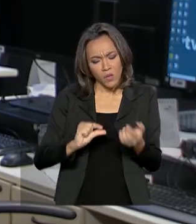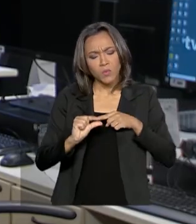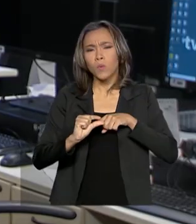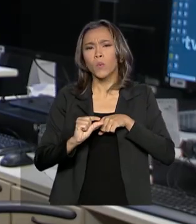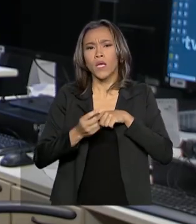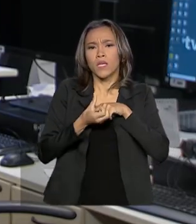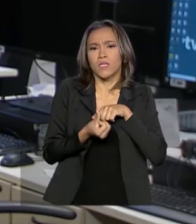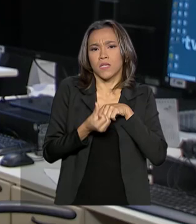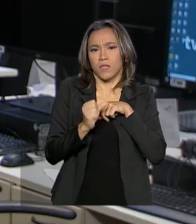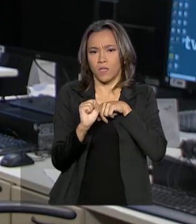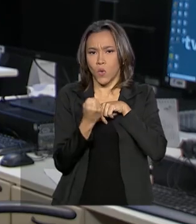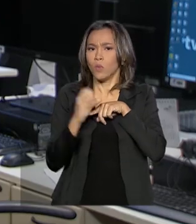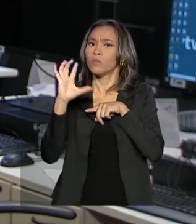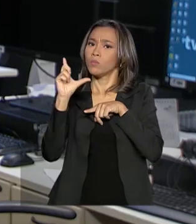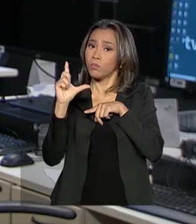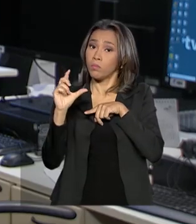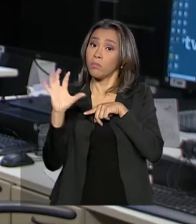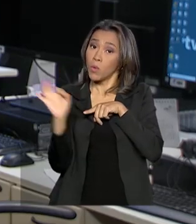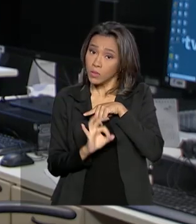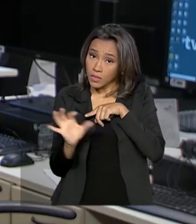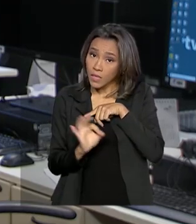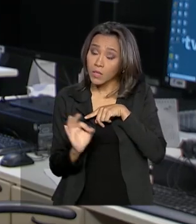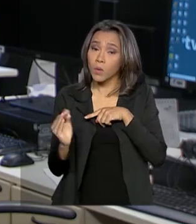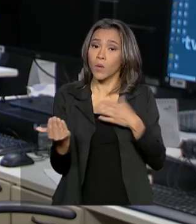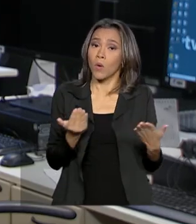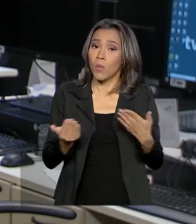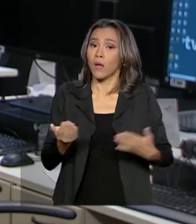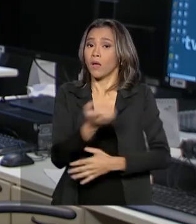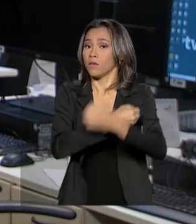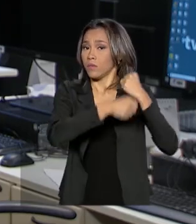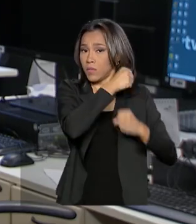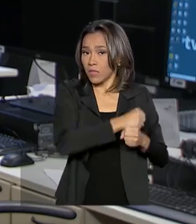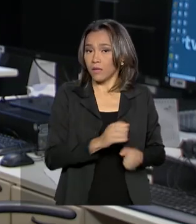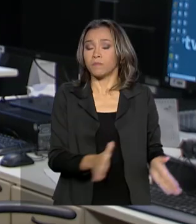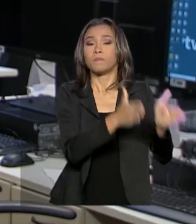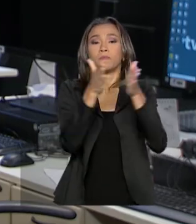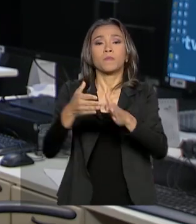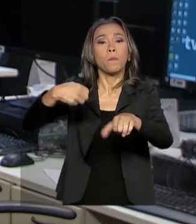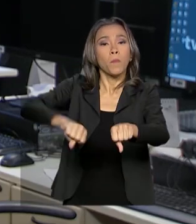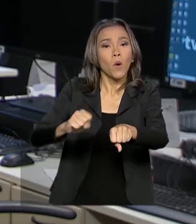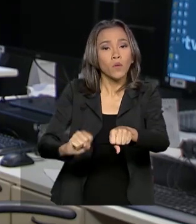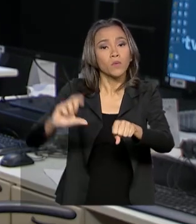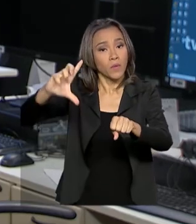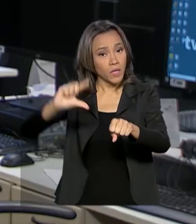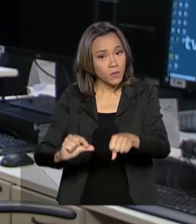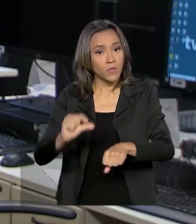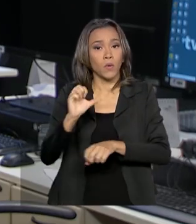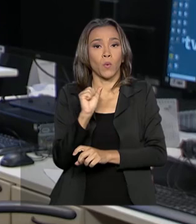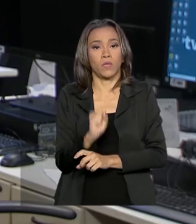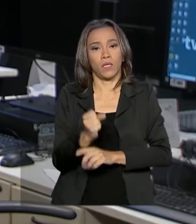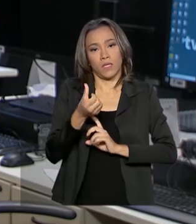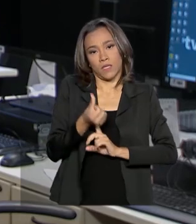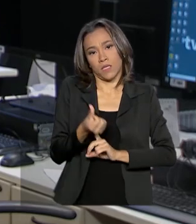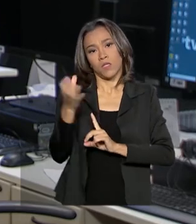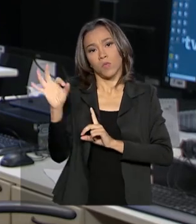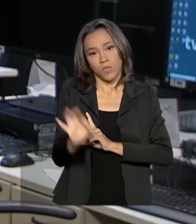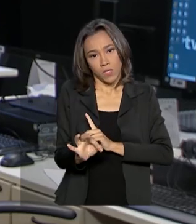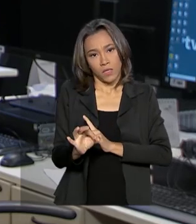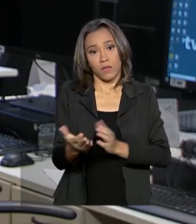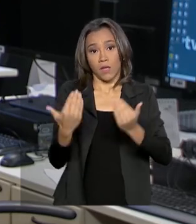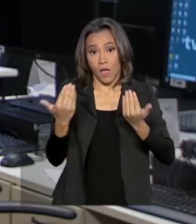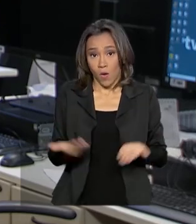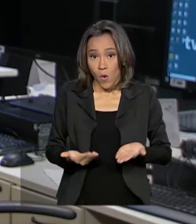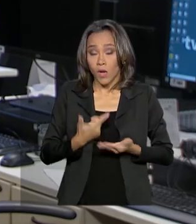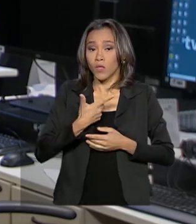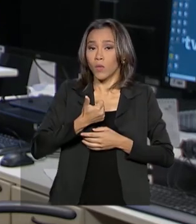68% em relação ao ano anterior. Para motos, o valor reduziu 86% e caiu para R